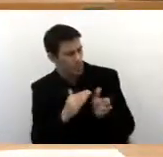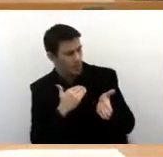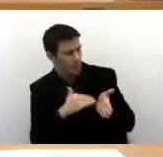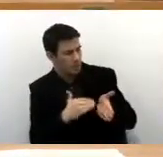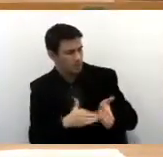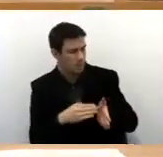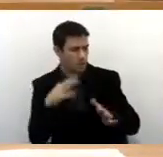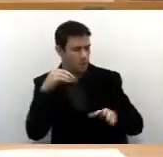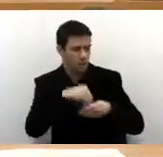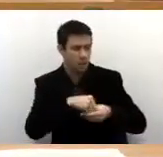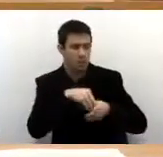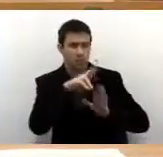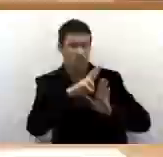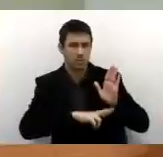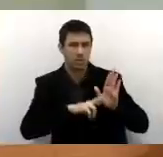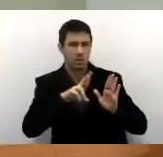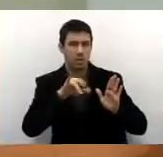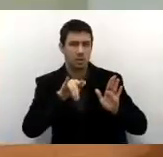regimento interno?